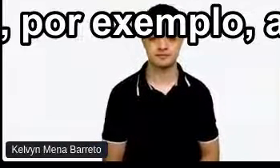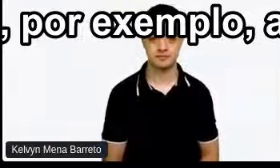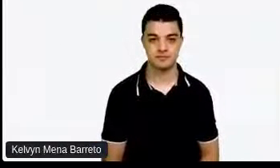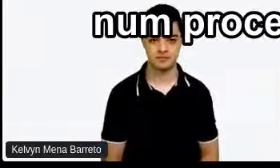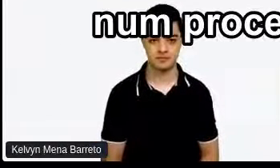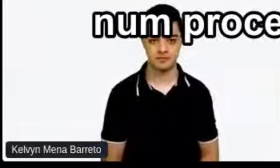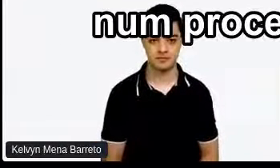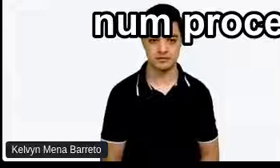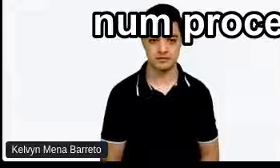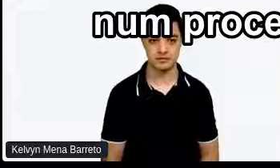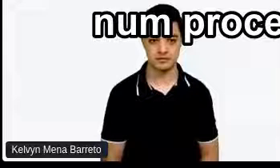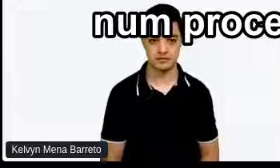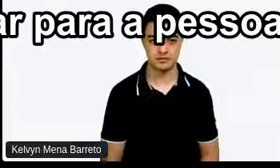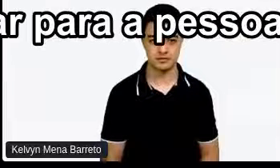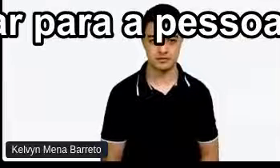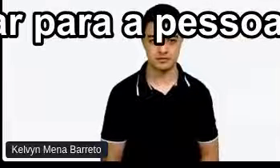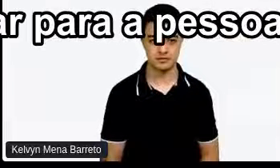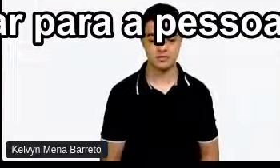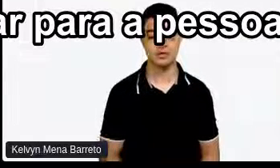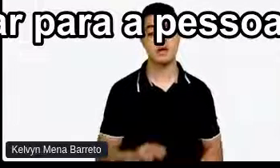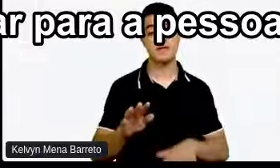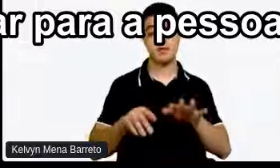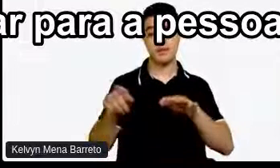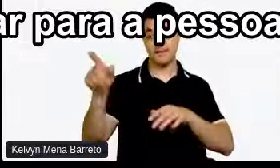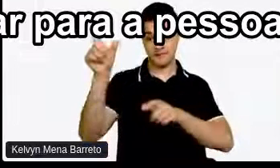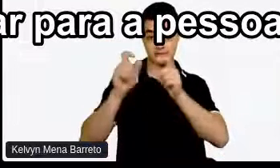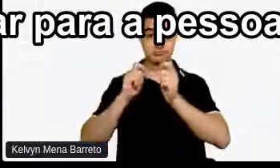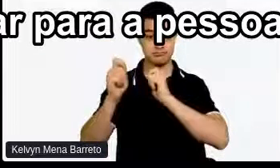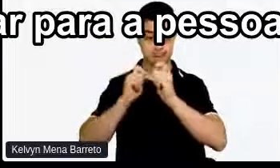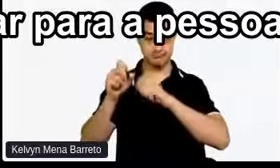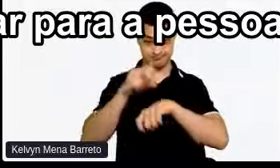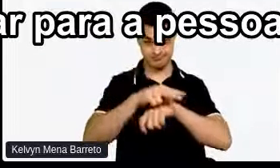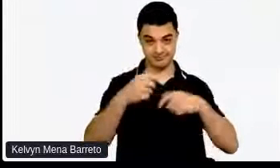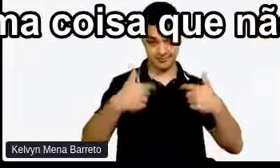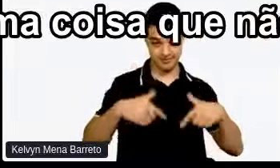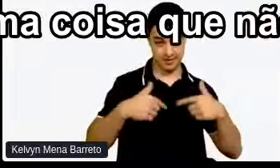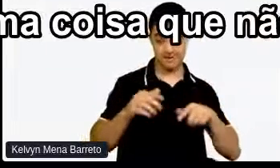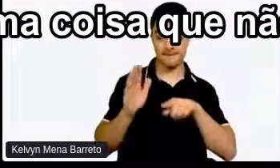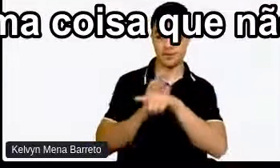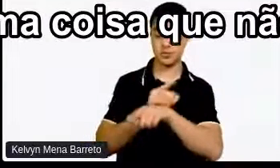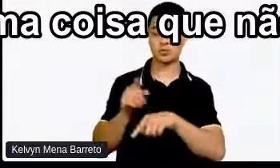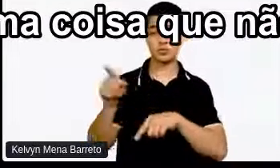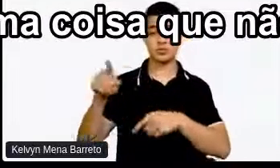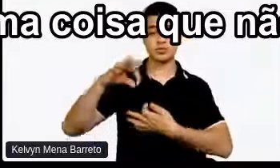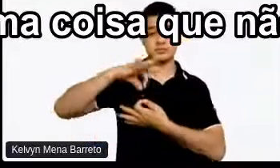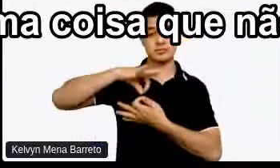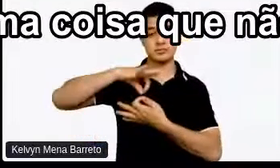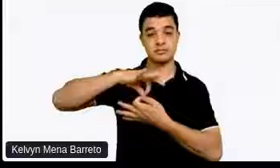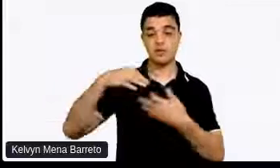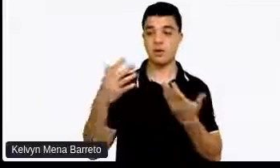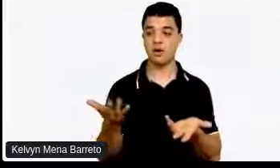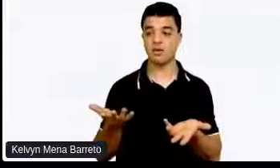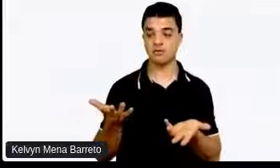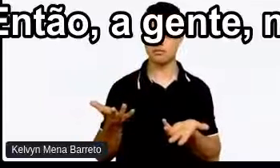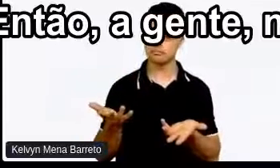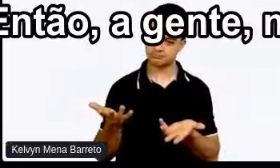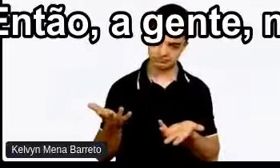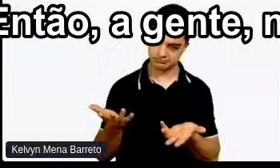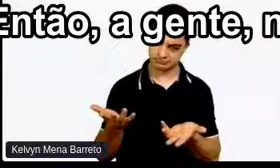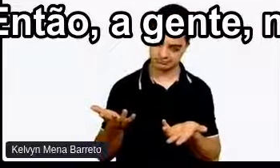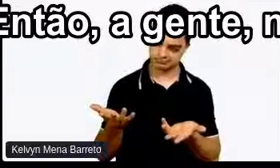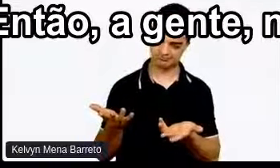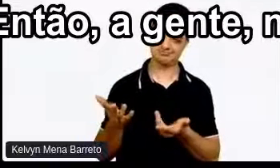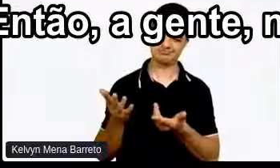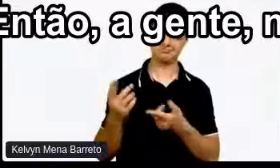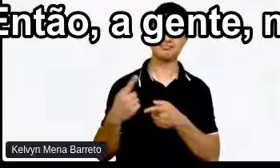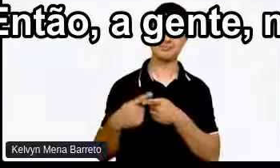perguntar Num processo seletivo Tu perguntar pra pessoa Qual é o signo zodiacal dela É uma coisa que Não faz sentido nenhum Então